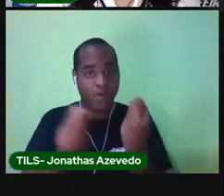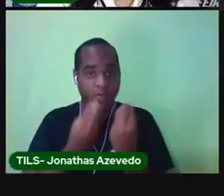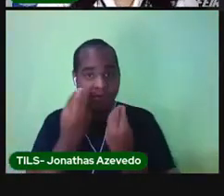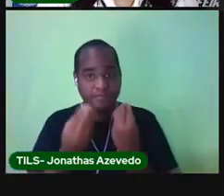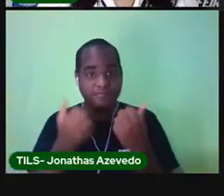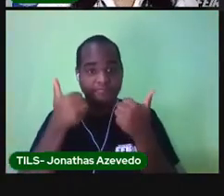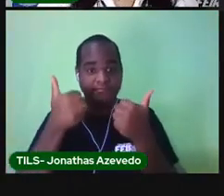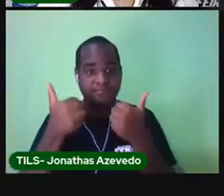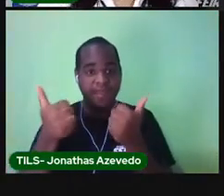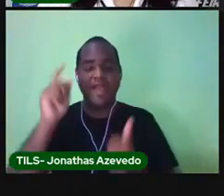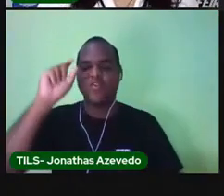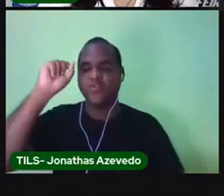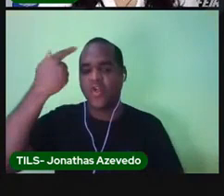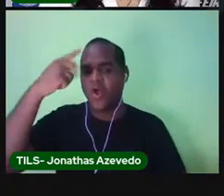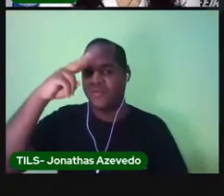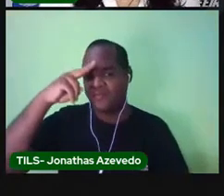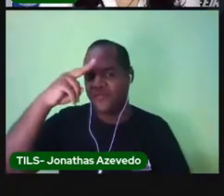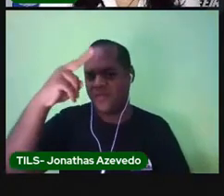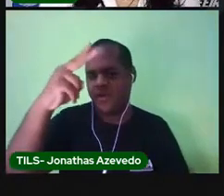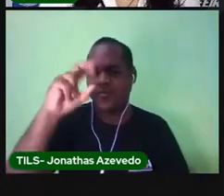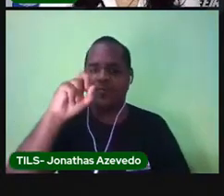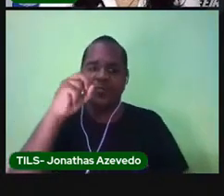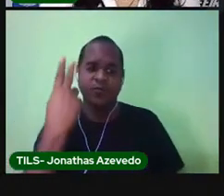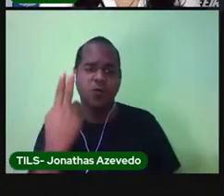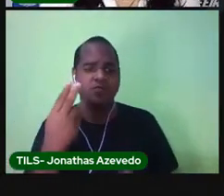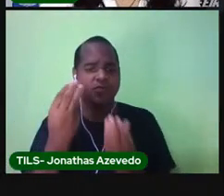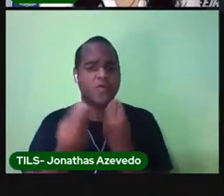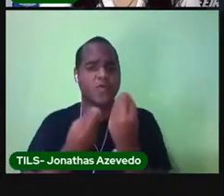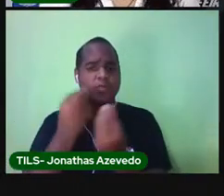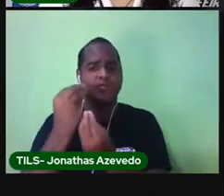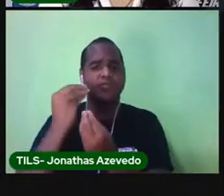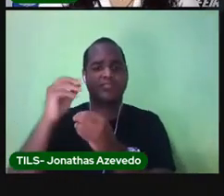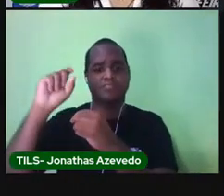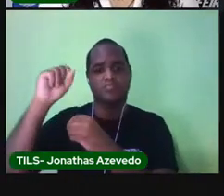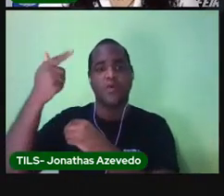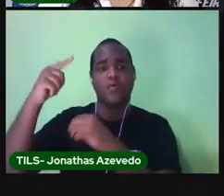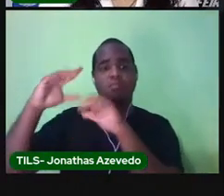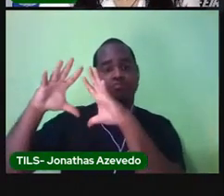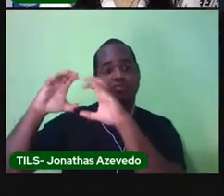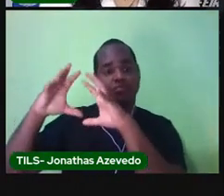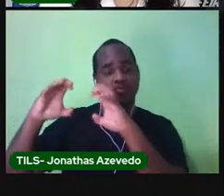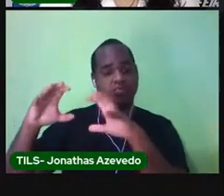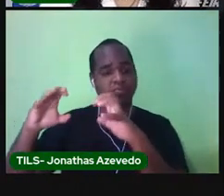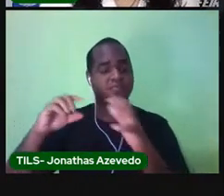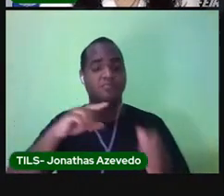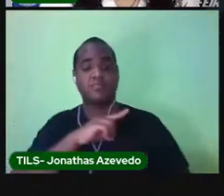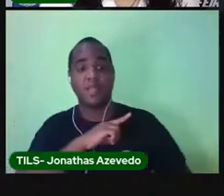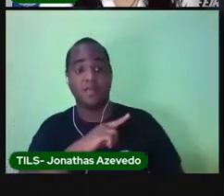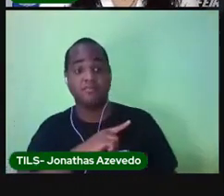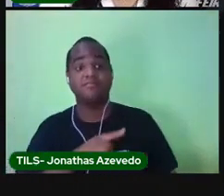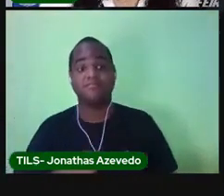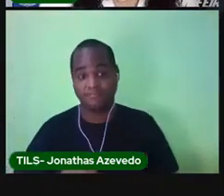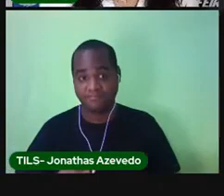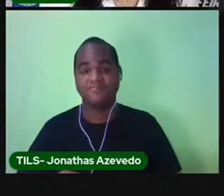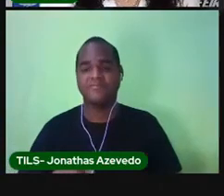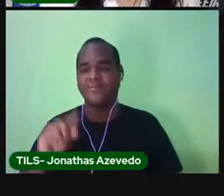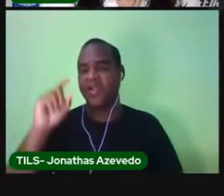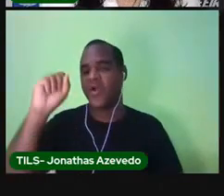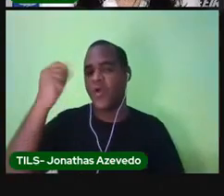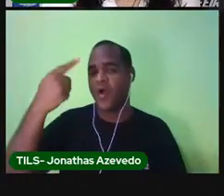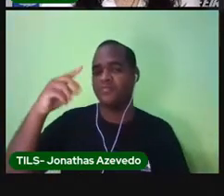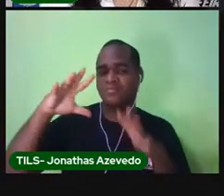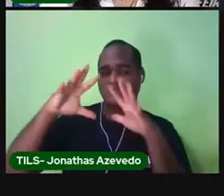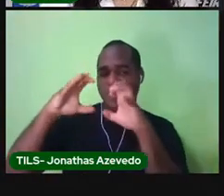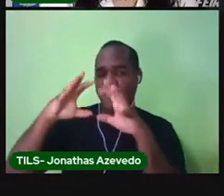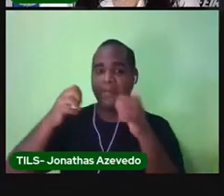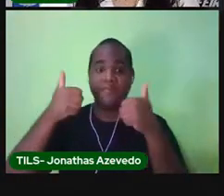Está bem solarado ou está nublado? Aqui onde é a Pró-Tá, está em Salará. Certo? E